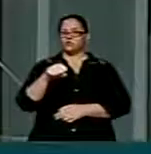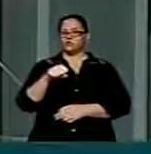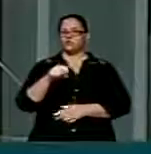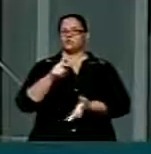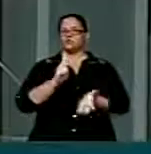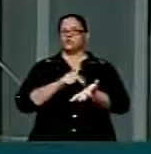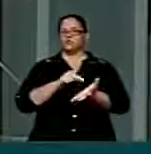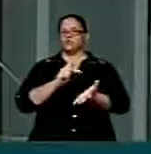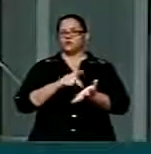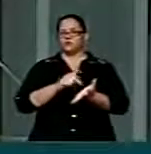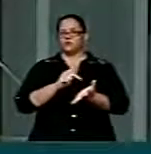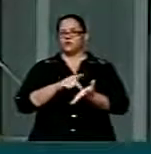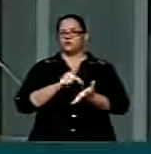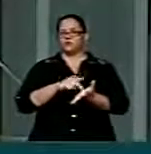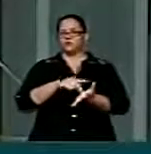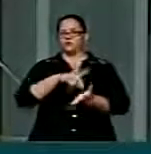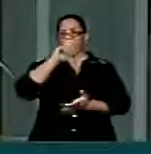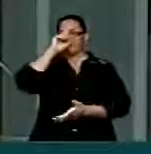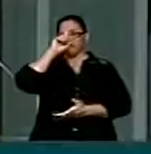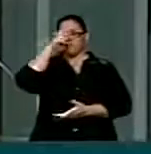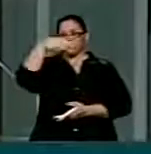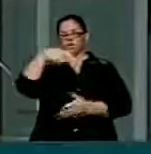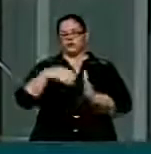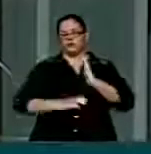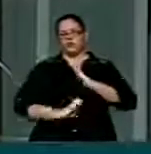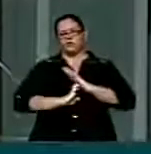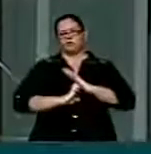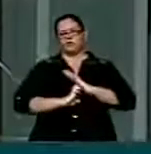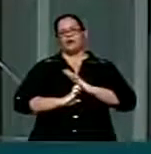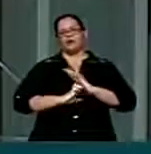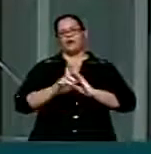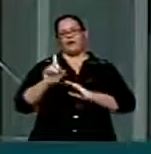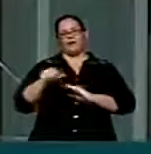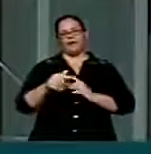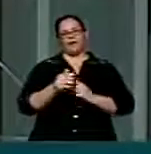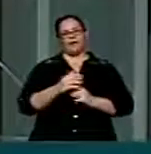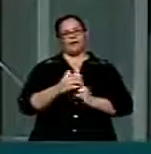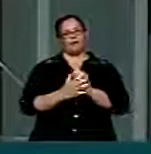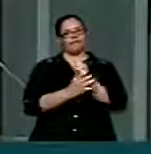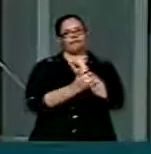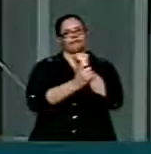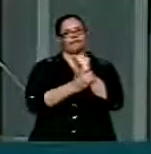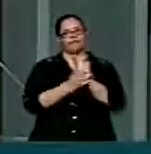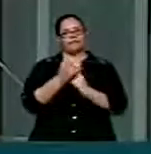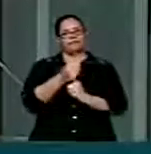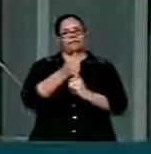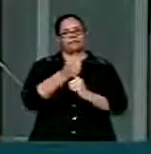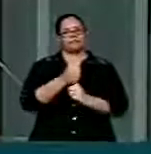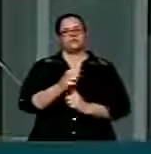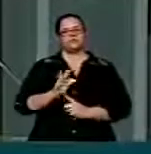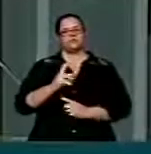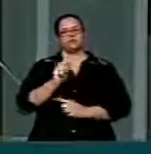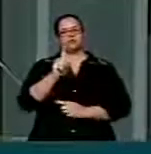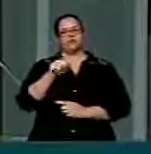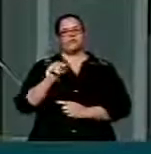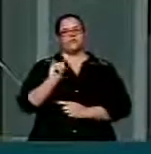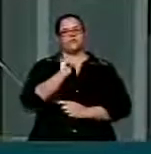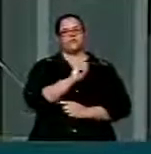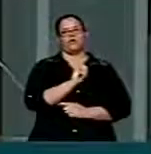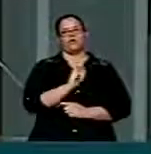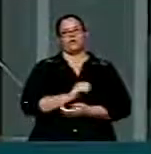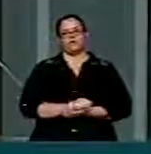em nosso país, neste setor de companhias aéreas, deputado Amauri Teixeira.